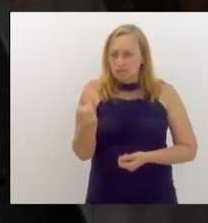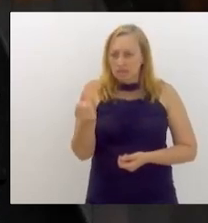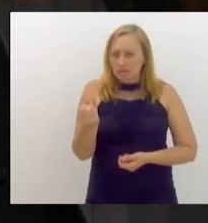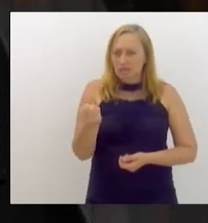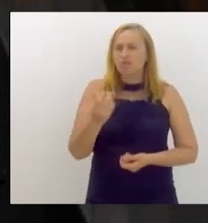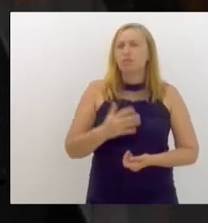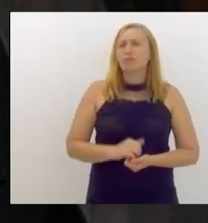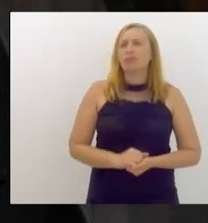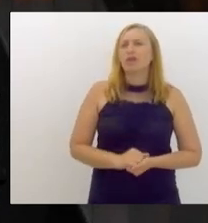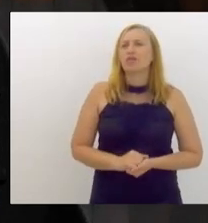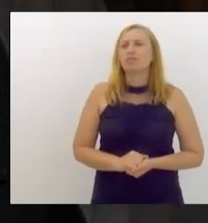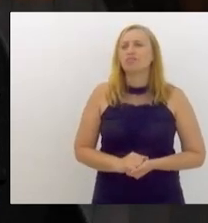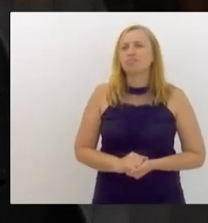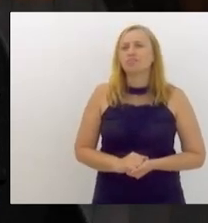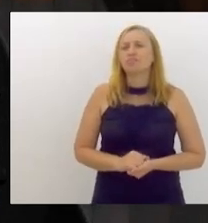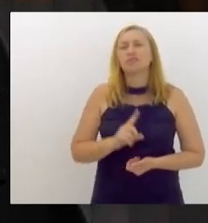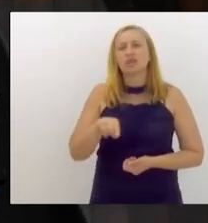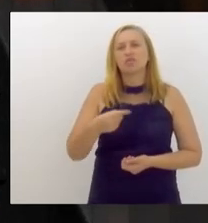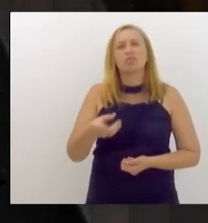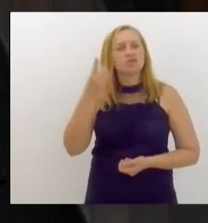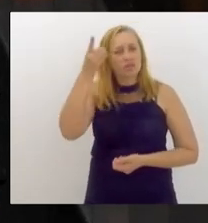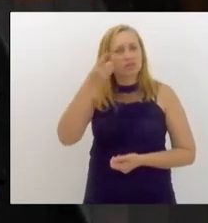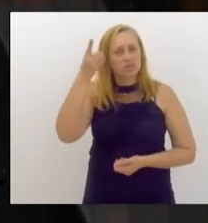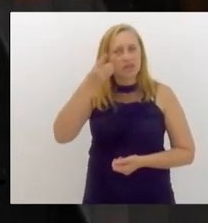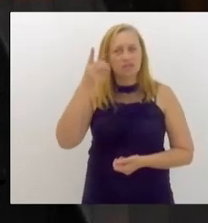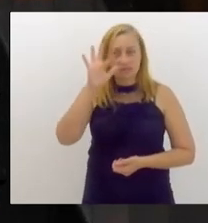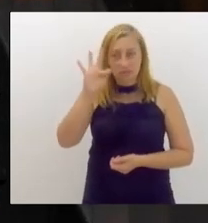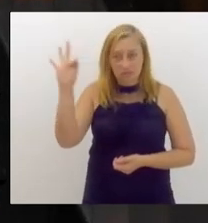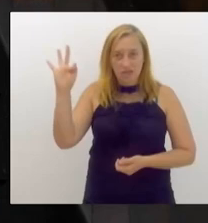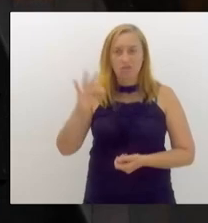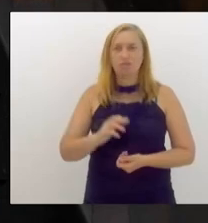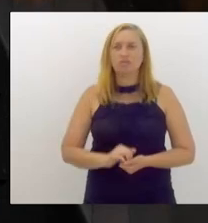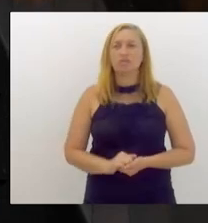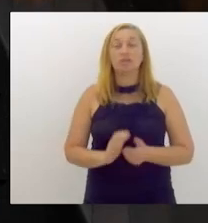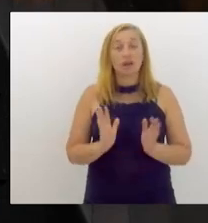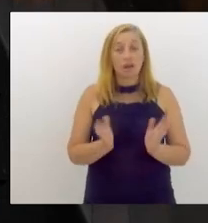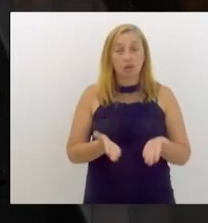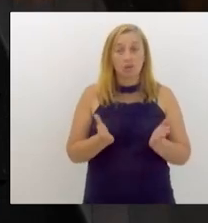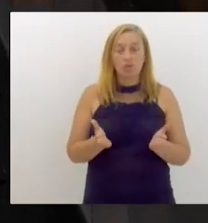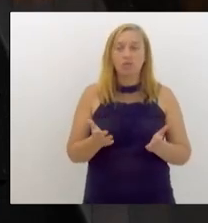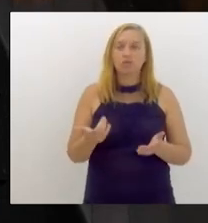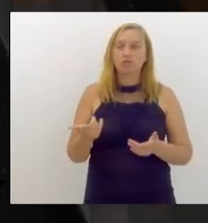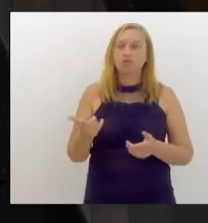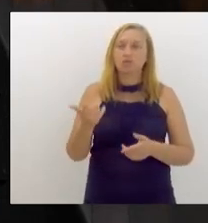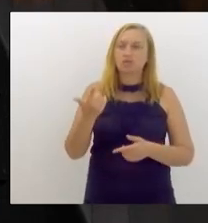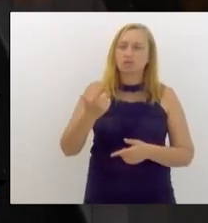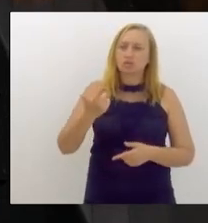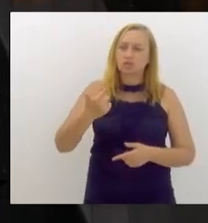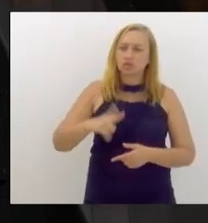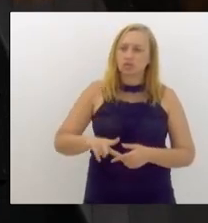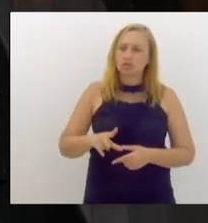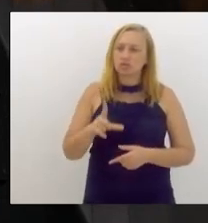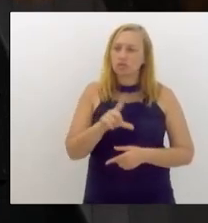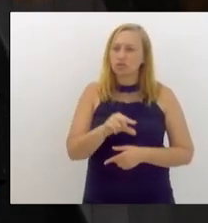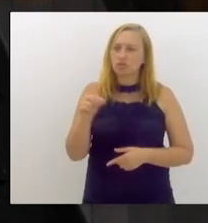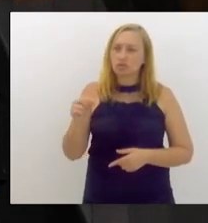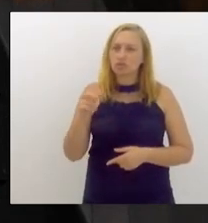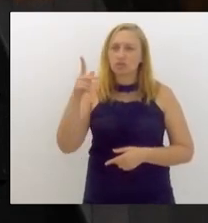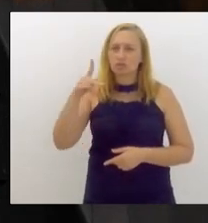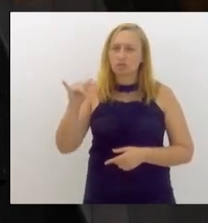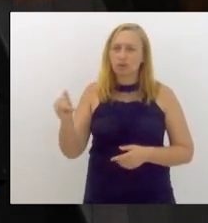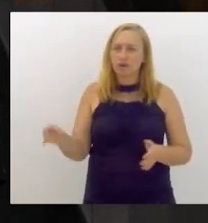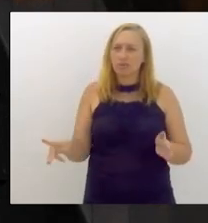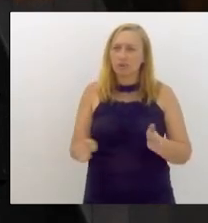veio, passou para deputado federal e agora reeleito e o pai está aqui na